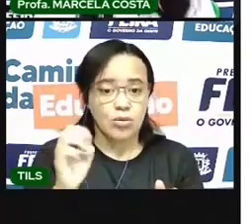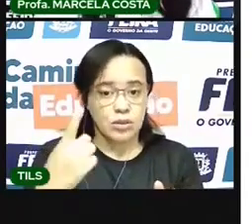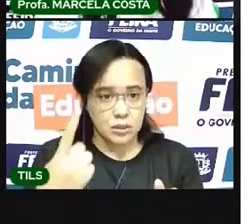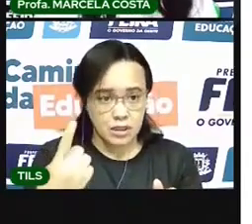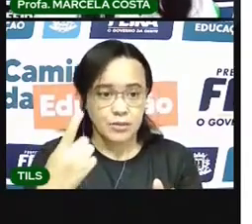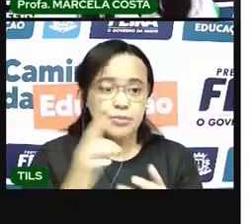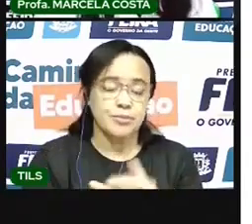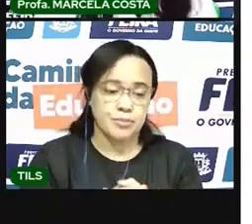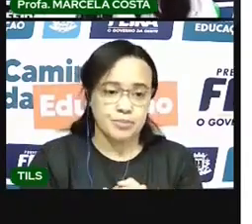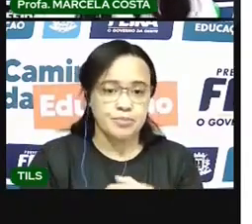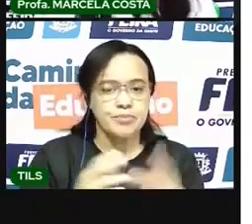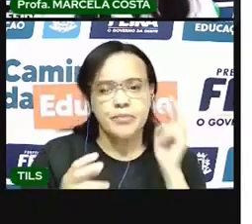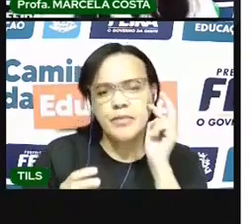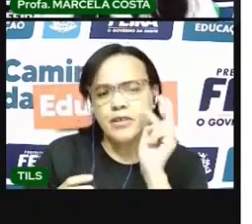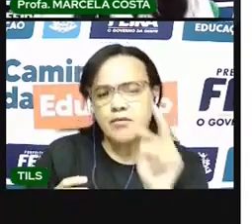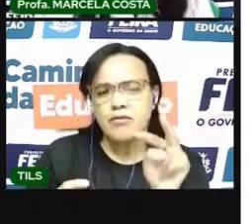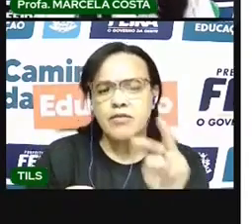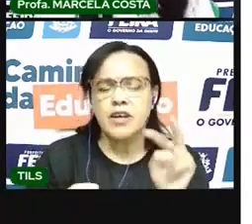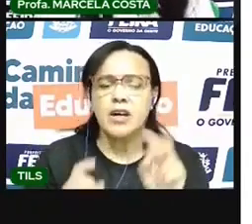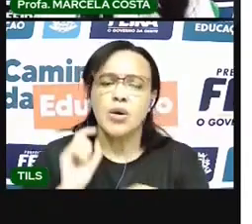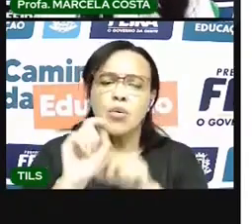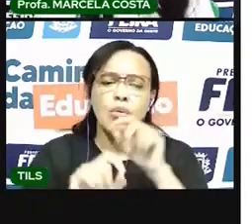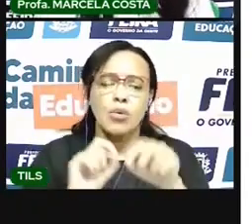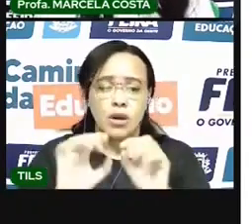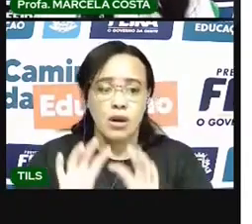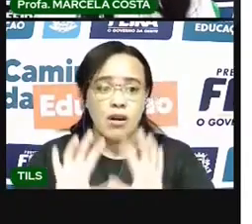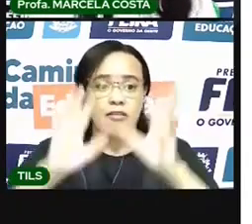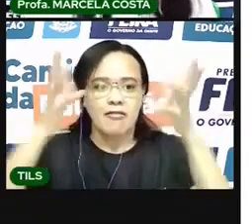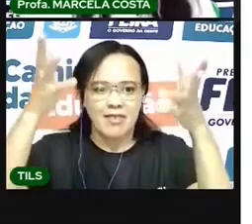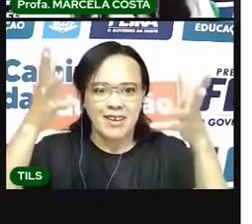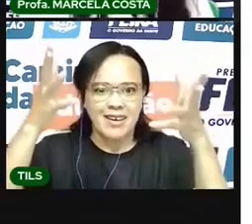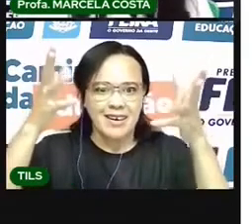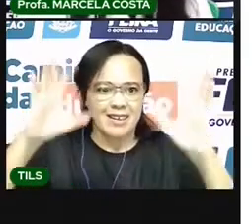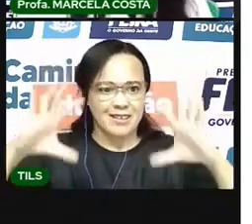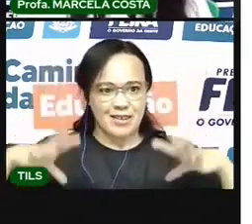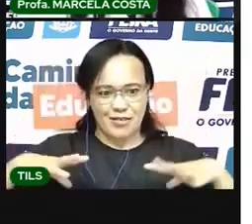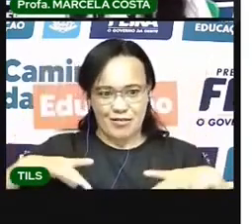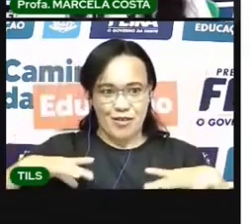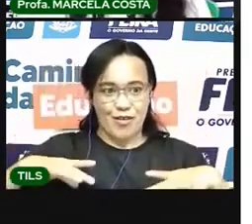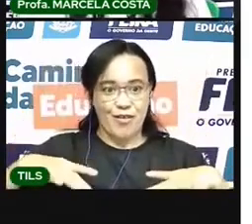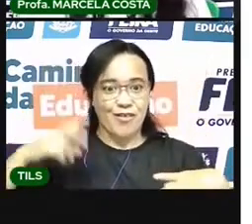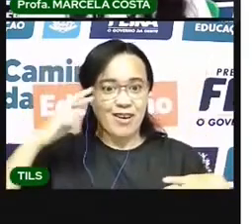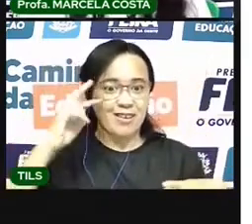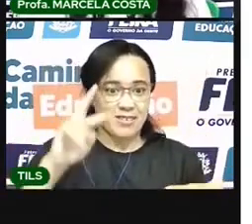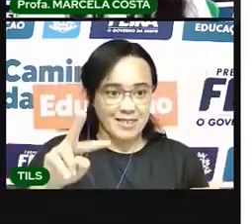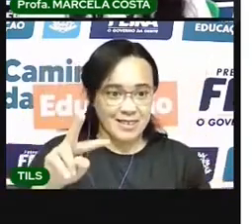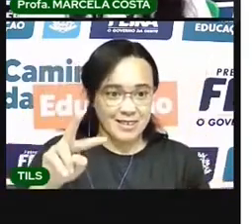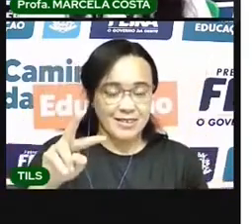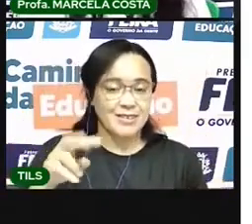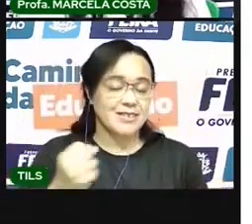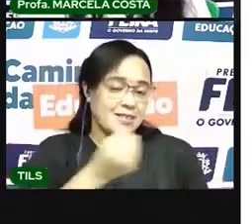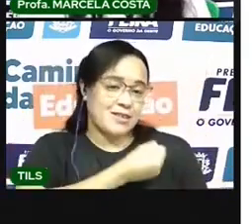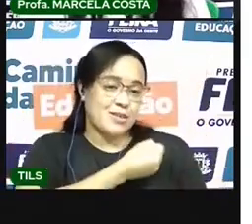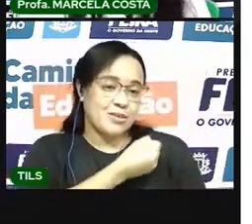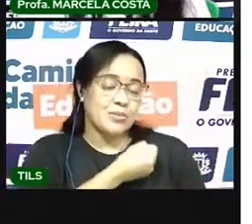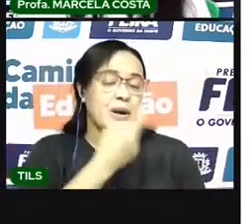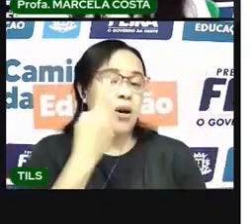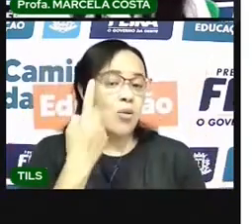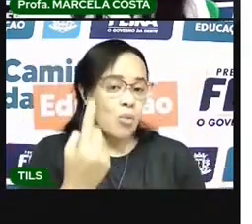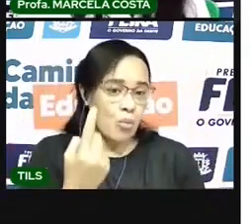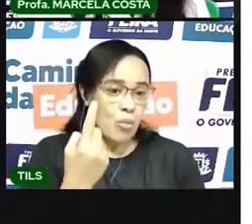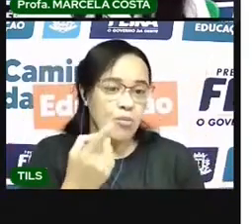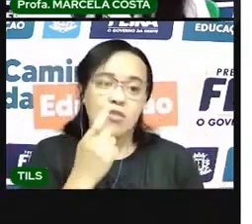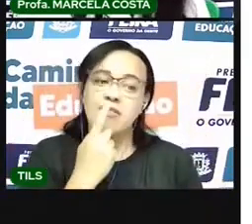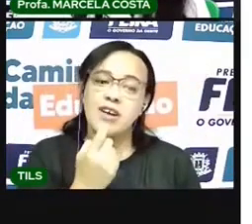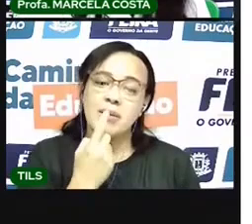observa as datas comemorativas daquele mês. Olha aqui o número 1. No dia 1º de janeiro